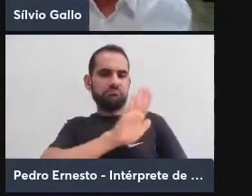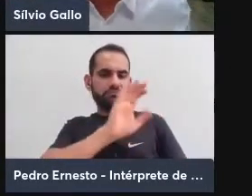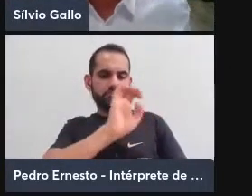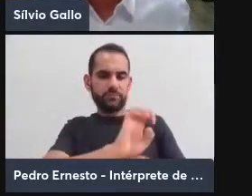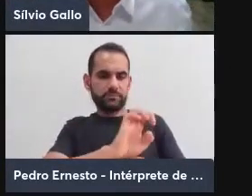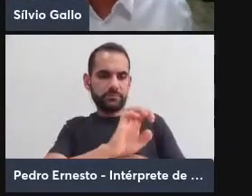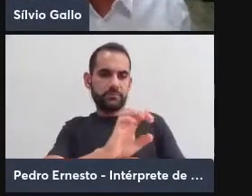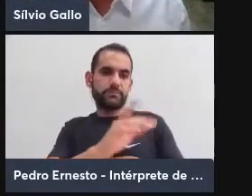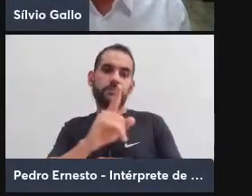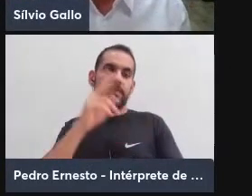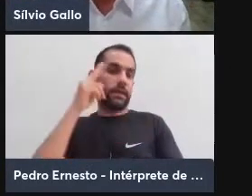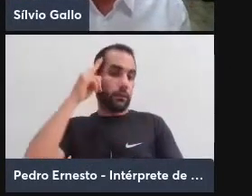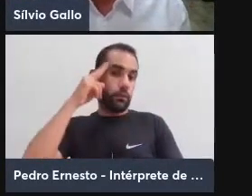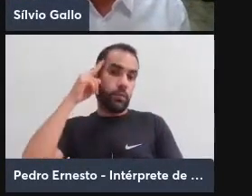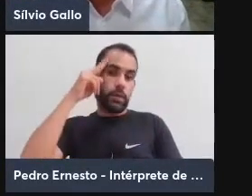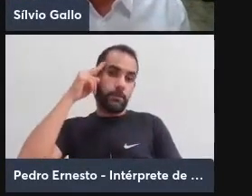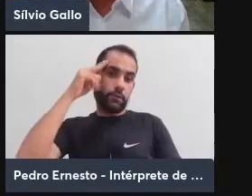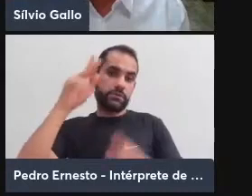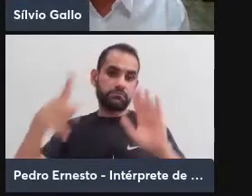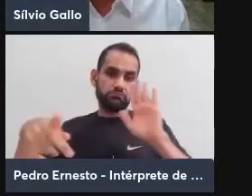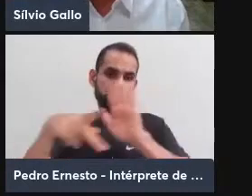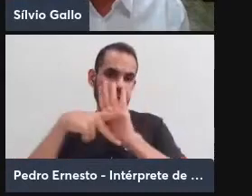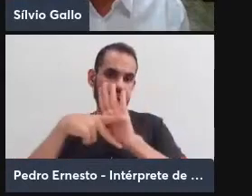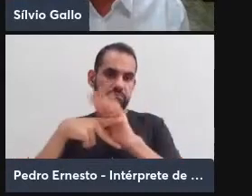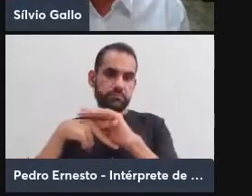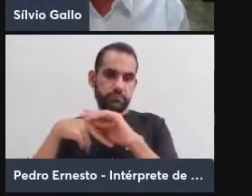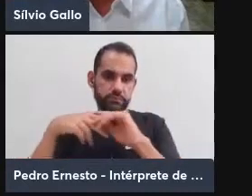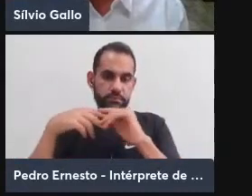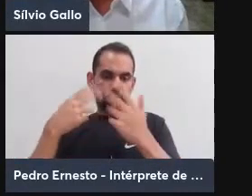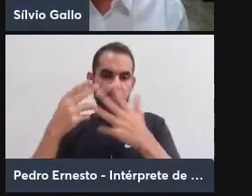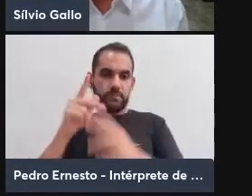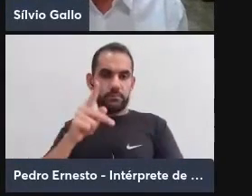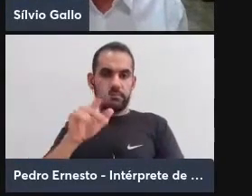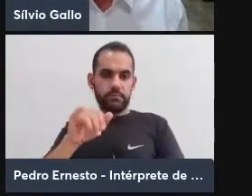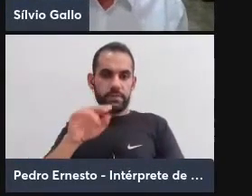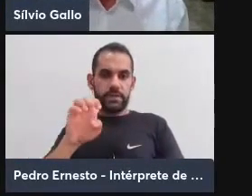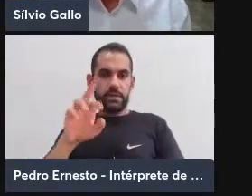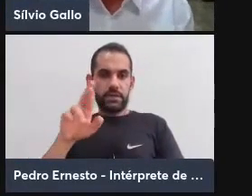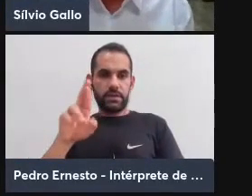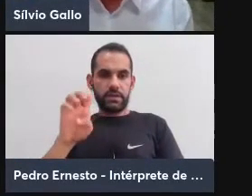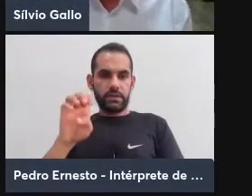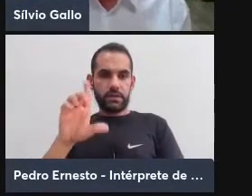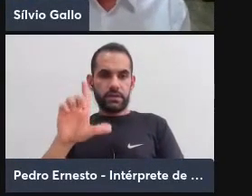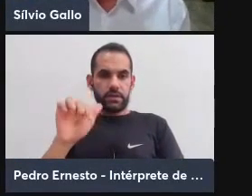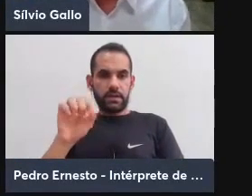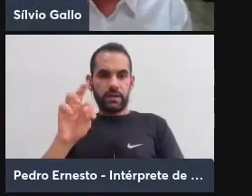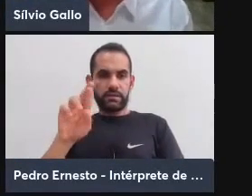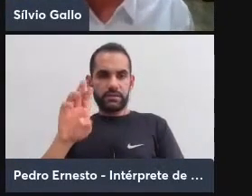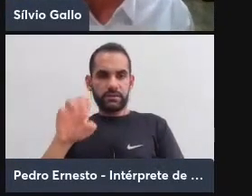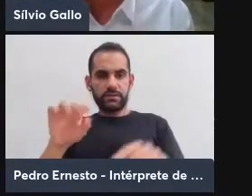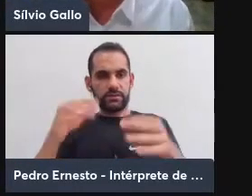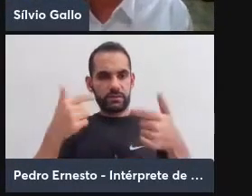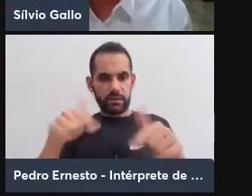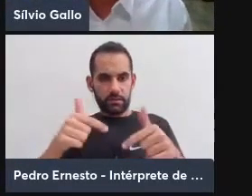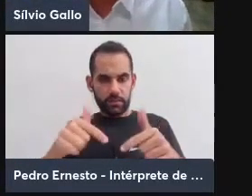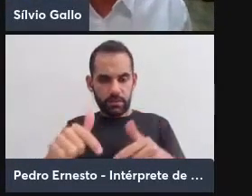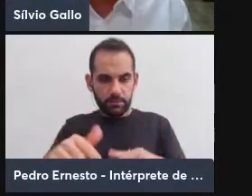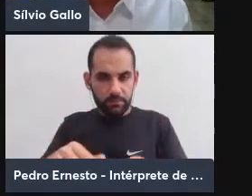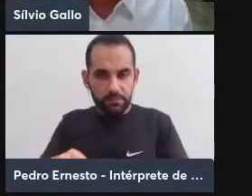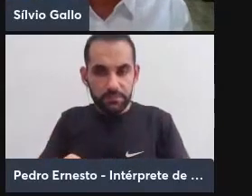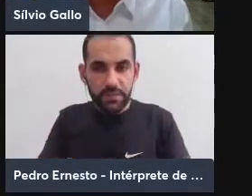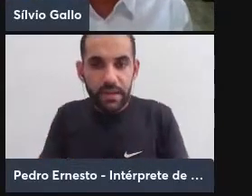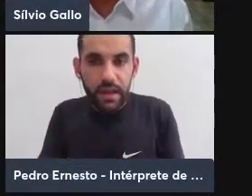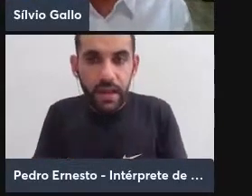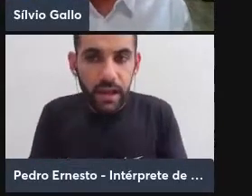Essa é a hipótese que o Pierre Clastres trabalha. E aí, esse trecho, me parece,